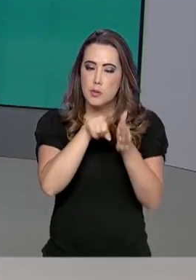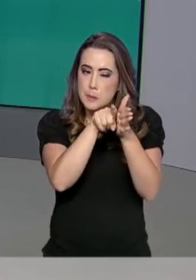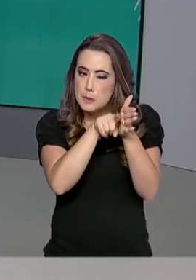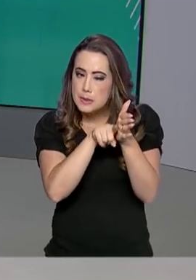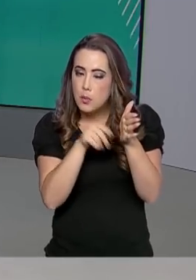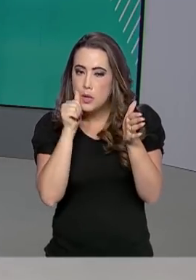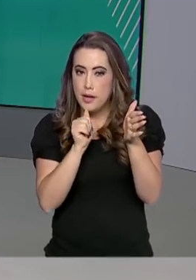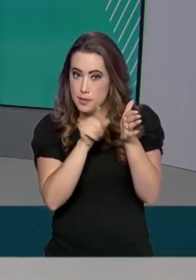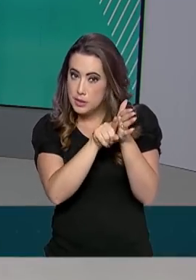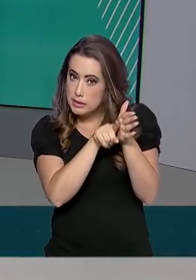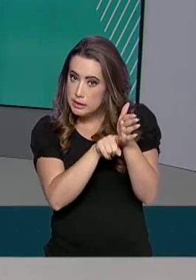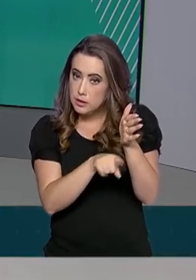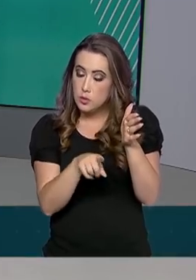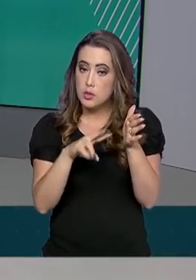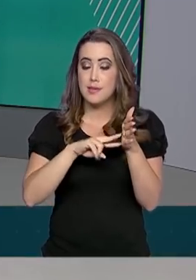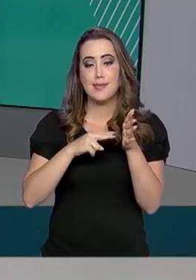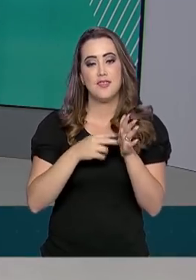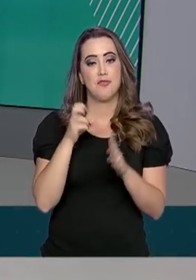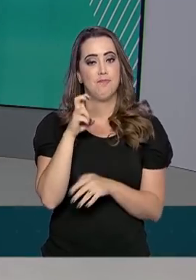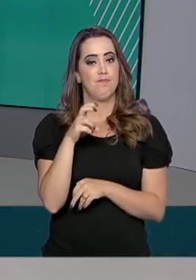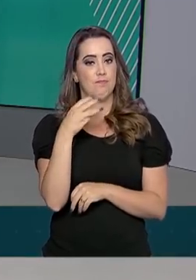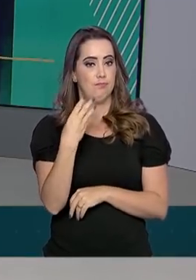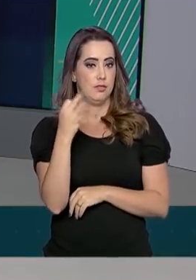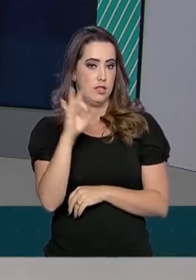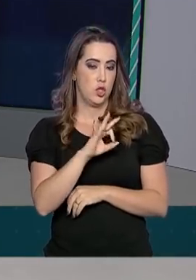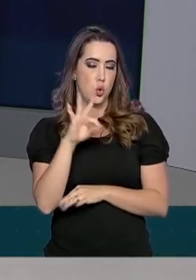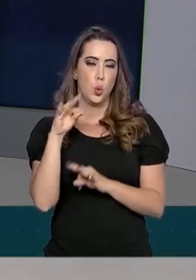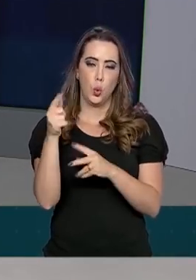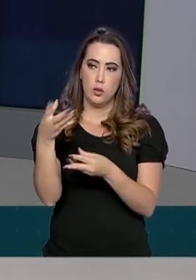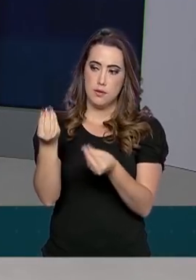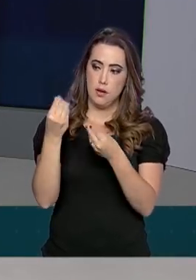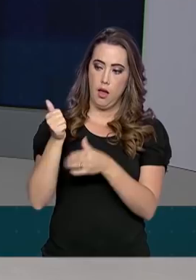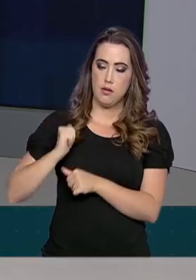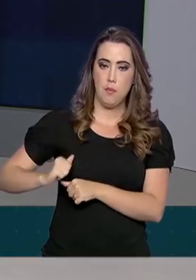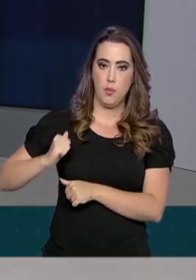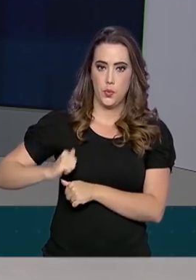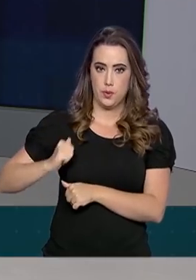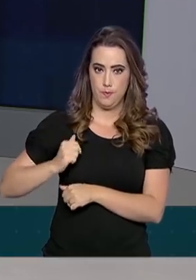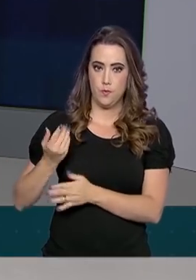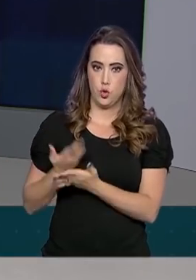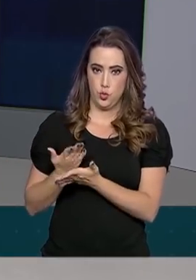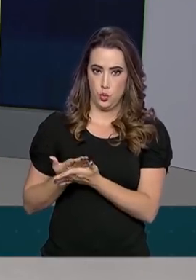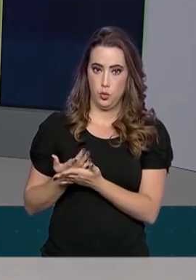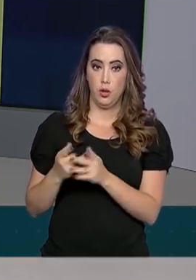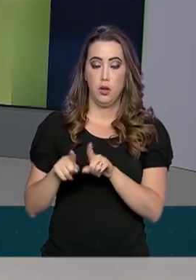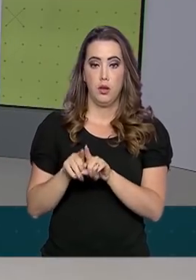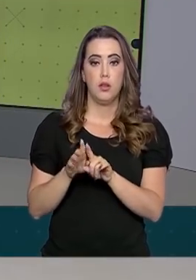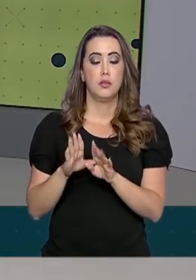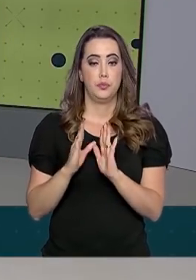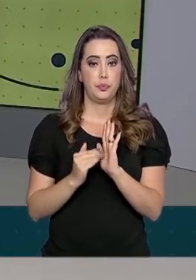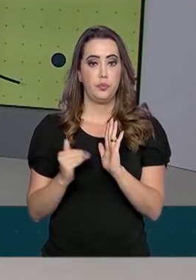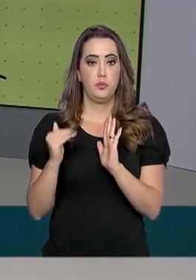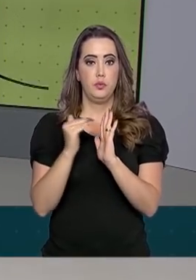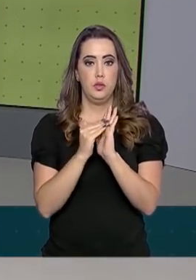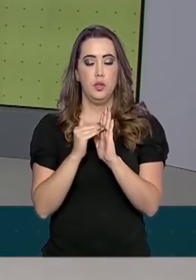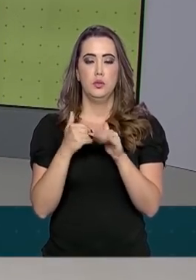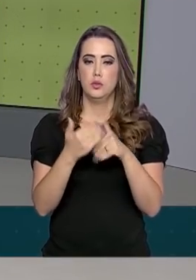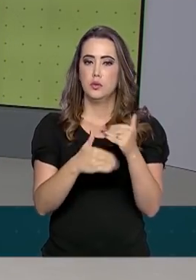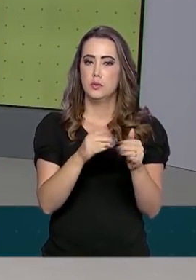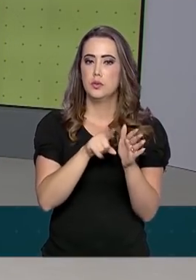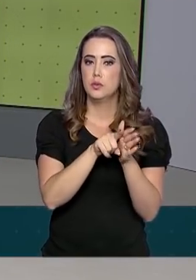representam 53% do total de bolsistas de pós-graduação. Além de estarem em alta na pesquisa e no